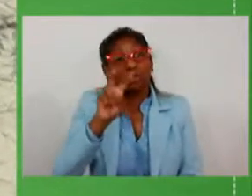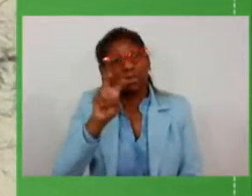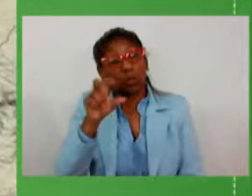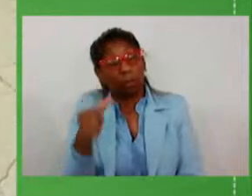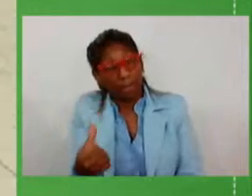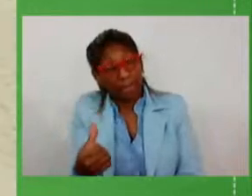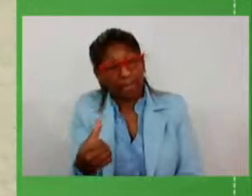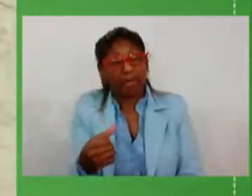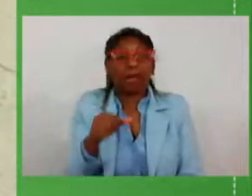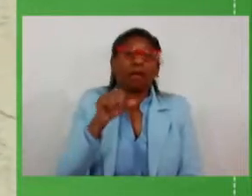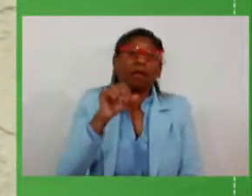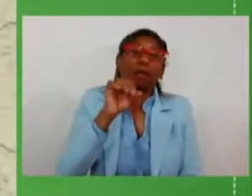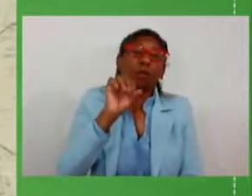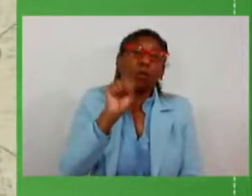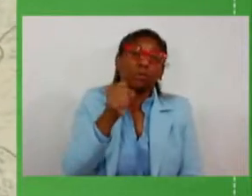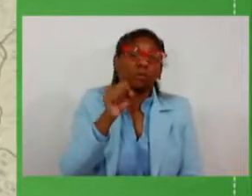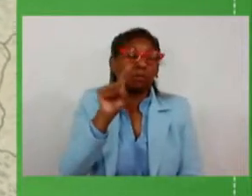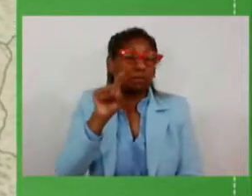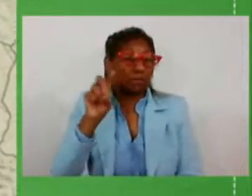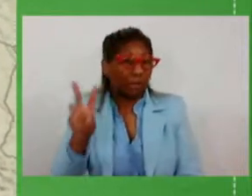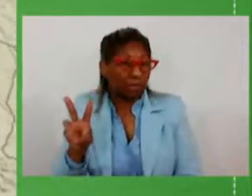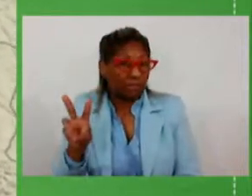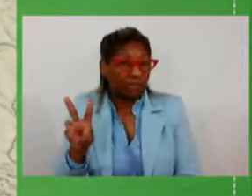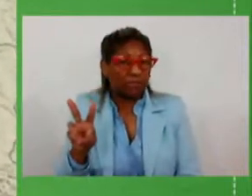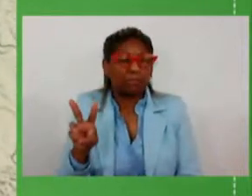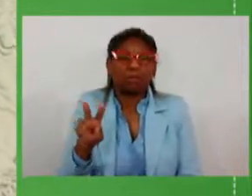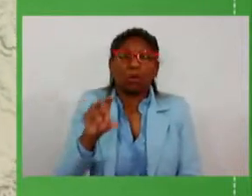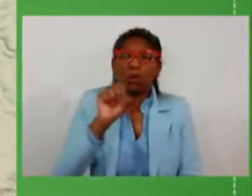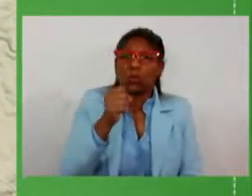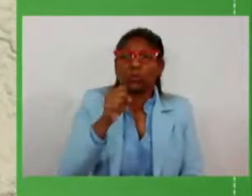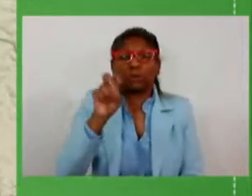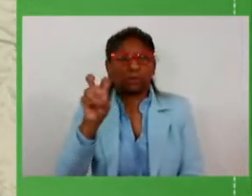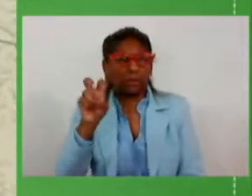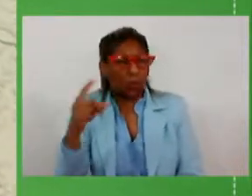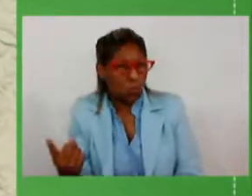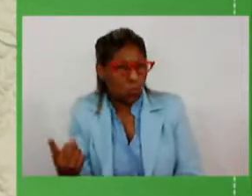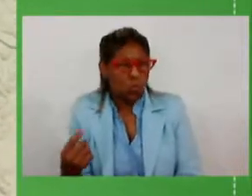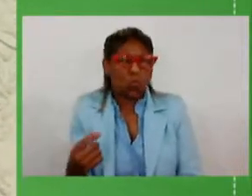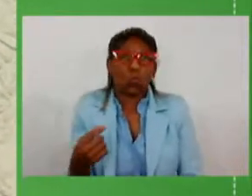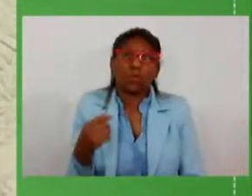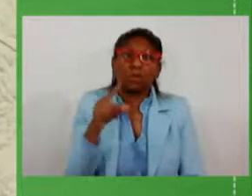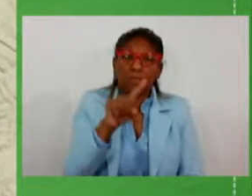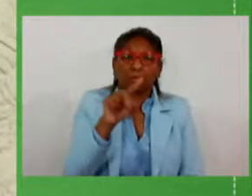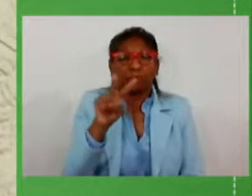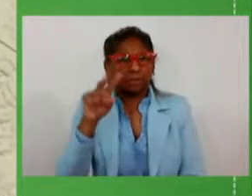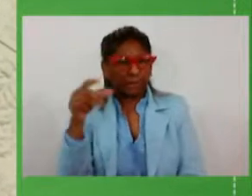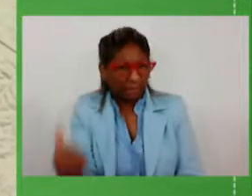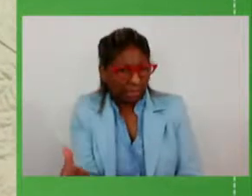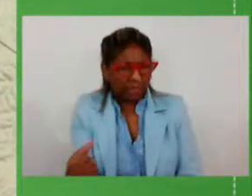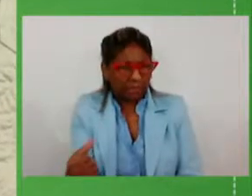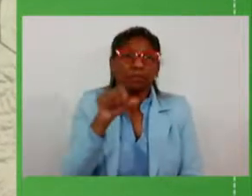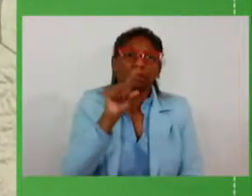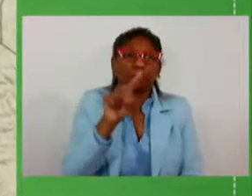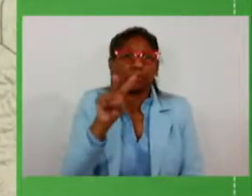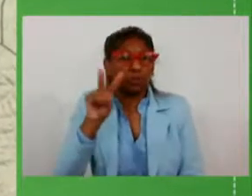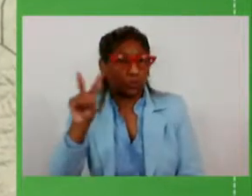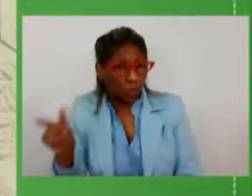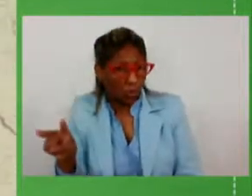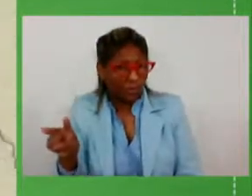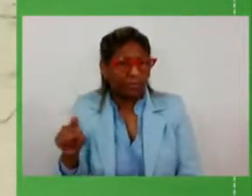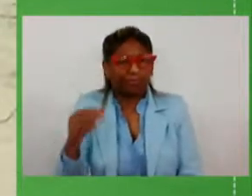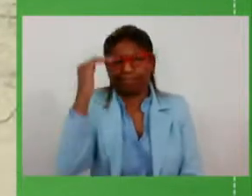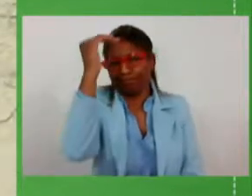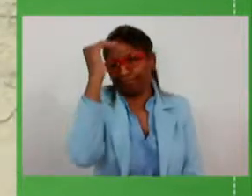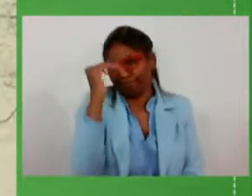813 a 851 a 126 a 122 também está aqui prevista